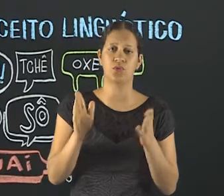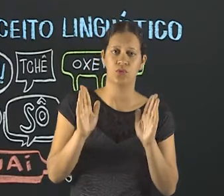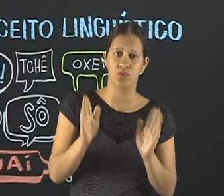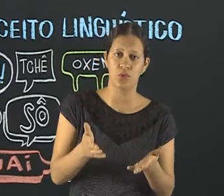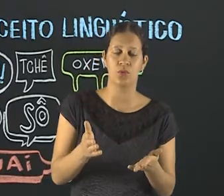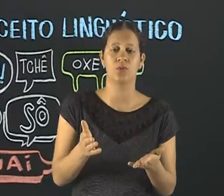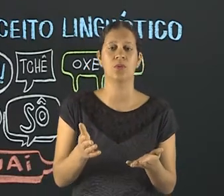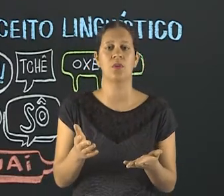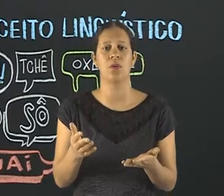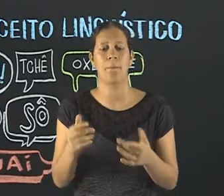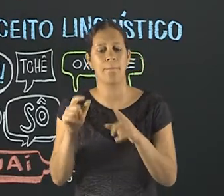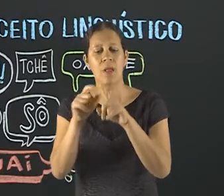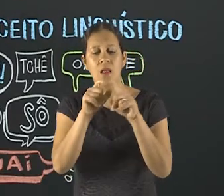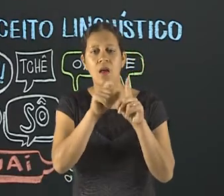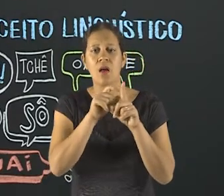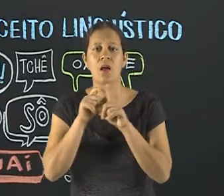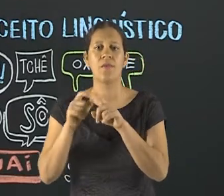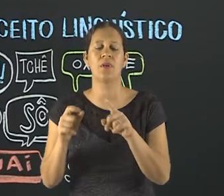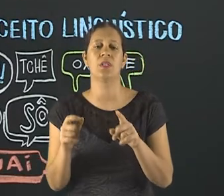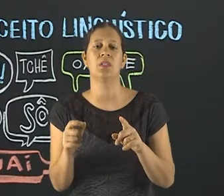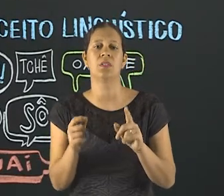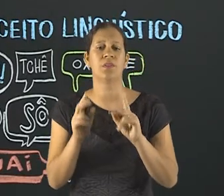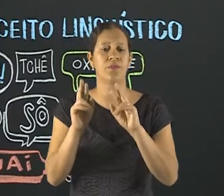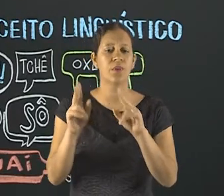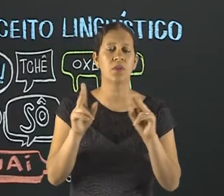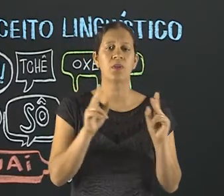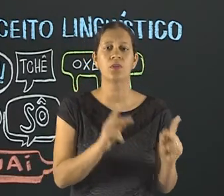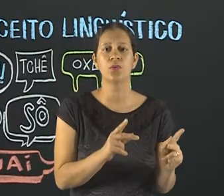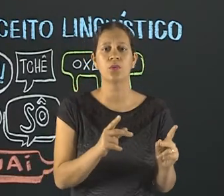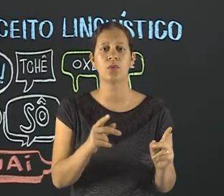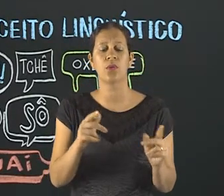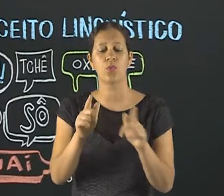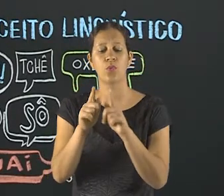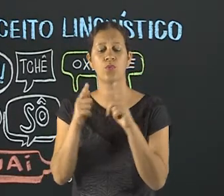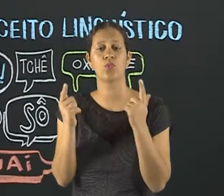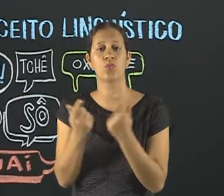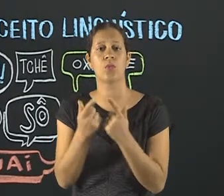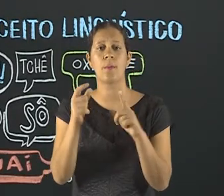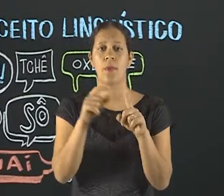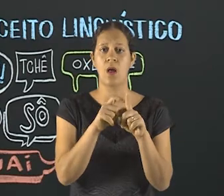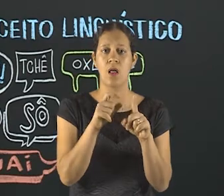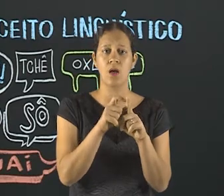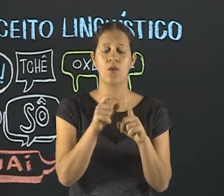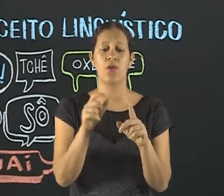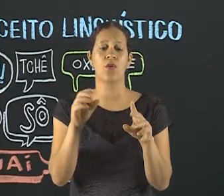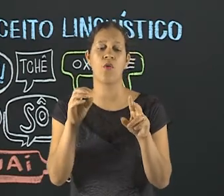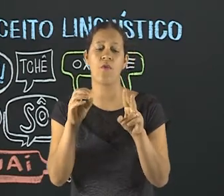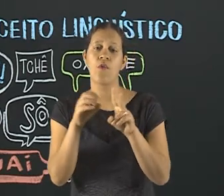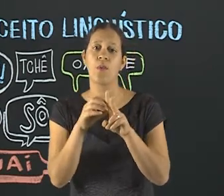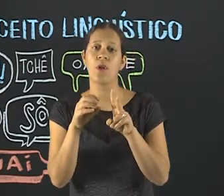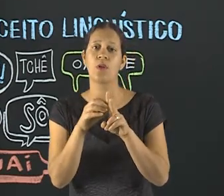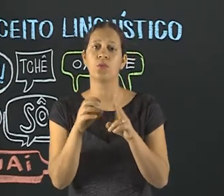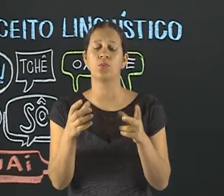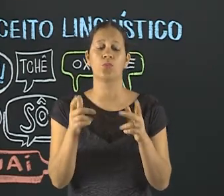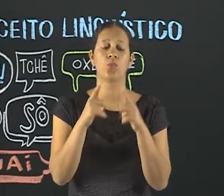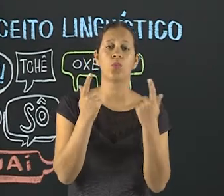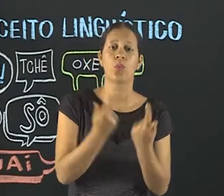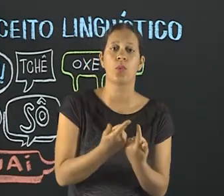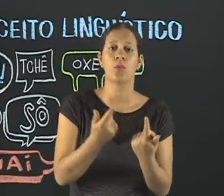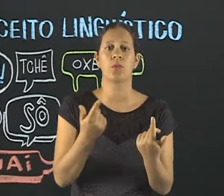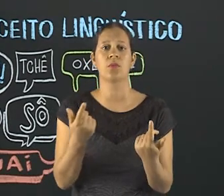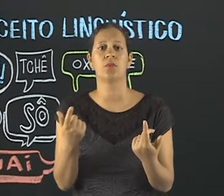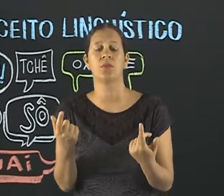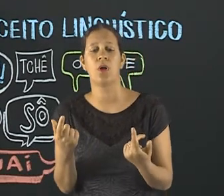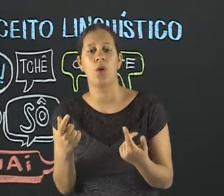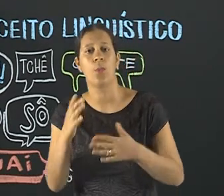jargão, ou seja, um termo muito específico para se referir a um conjunto de palavras, a um vocabulário específico de um determinado